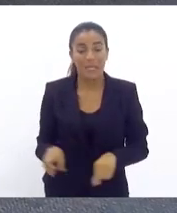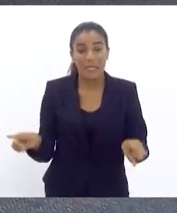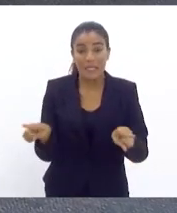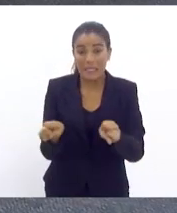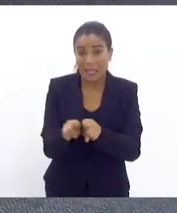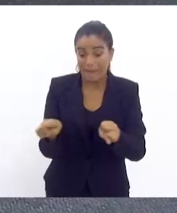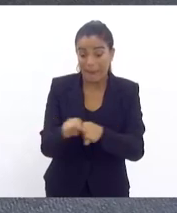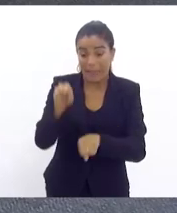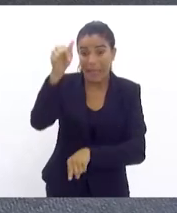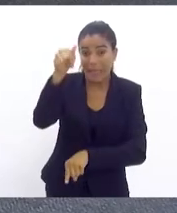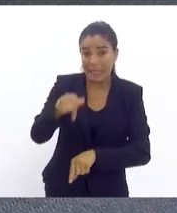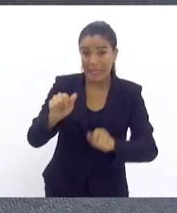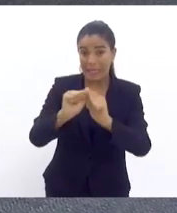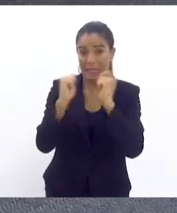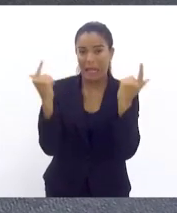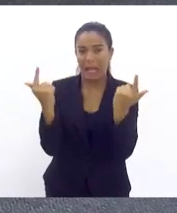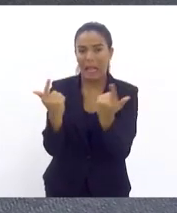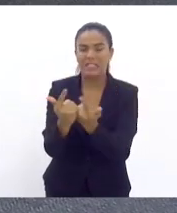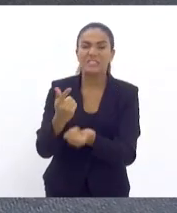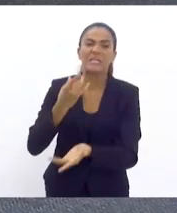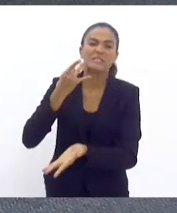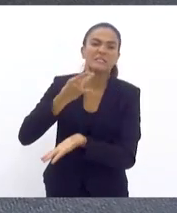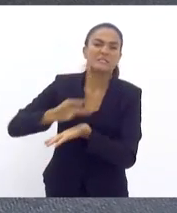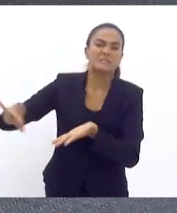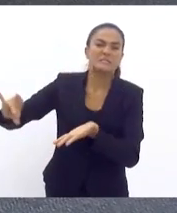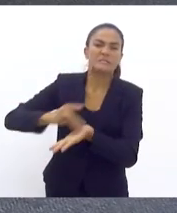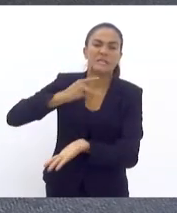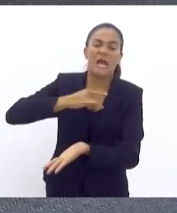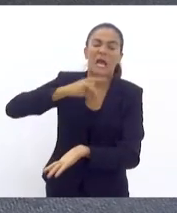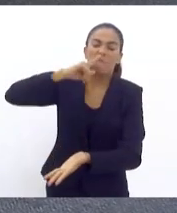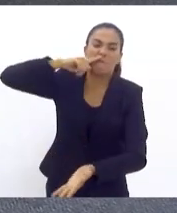Casa tem um ranço machista,